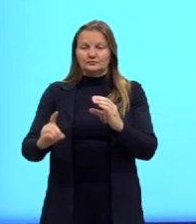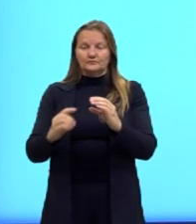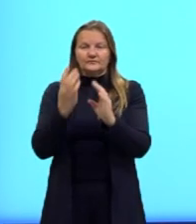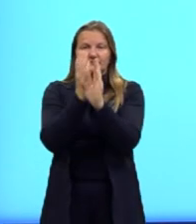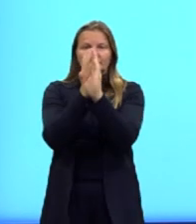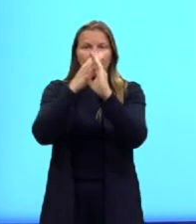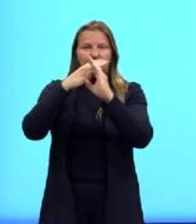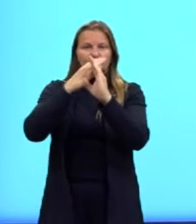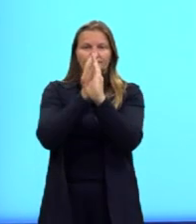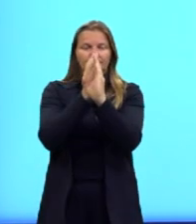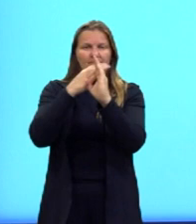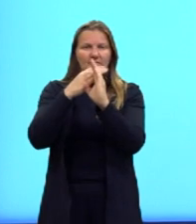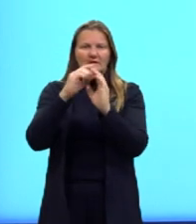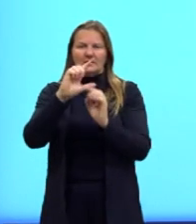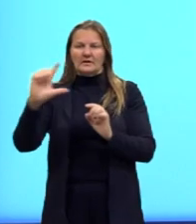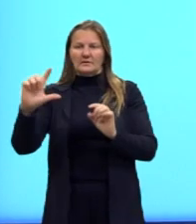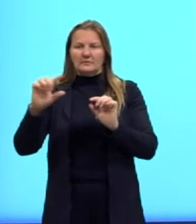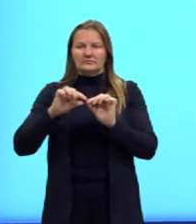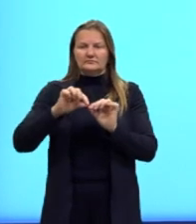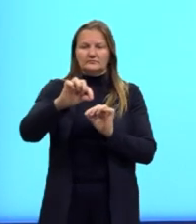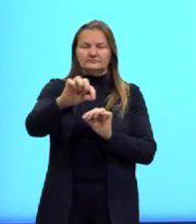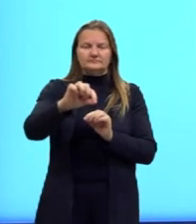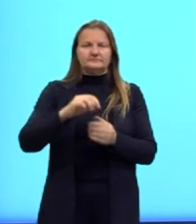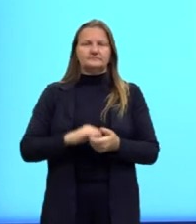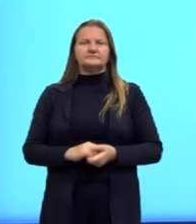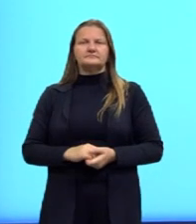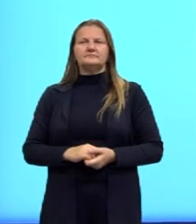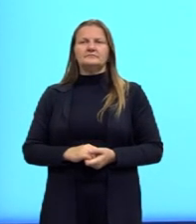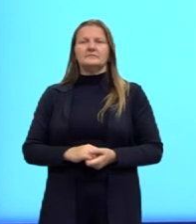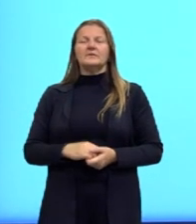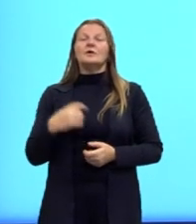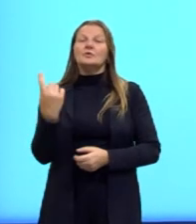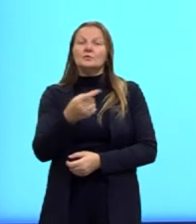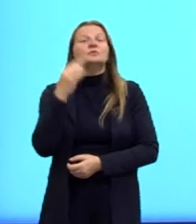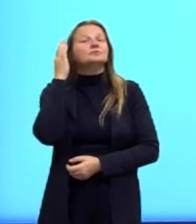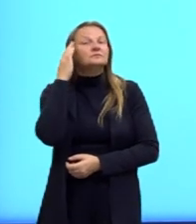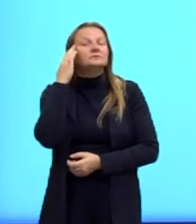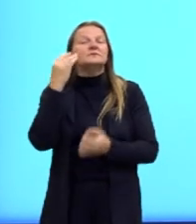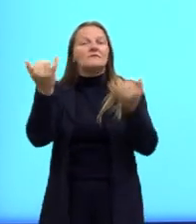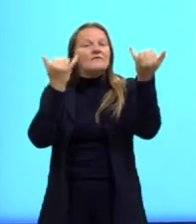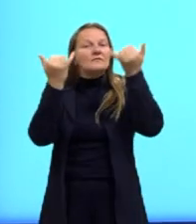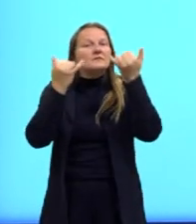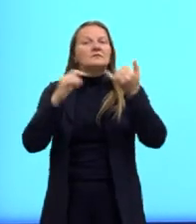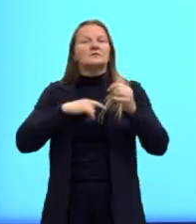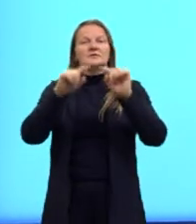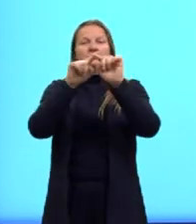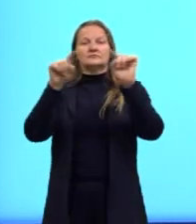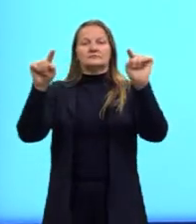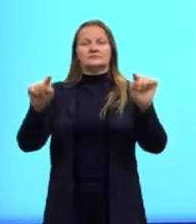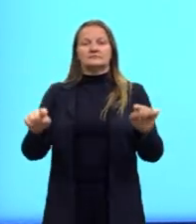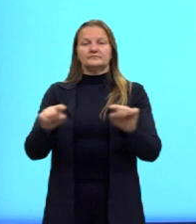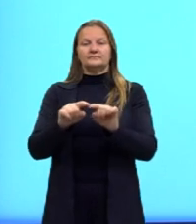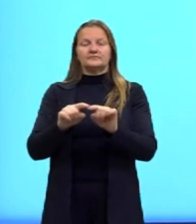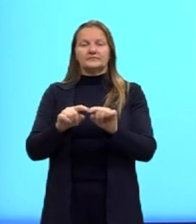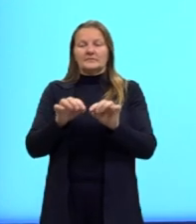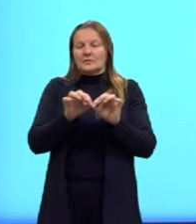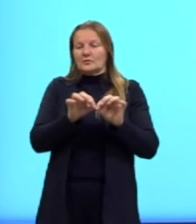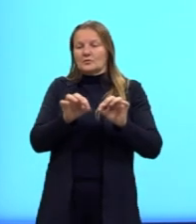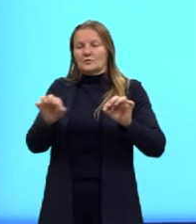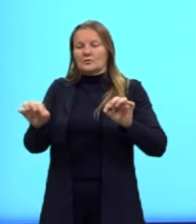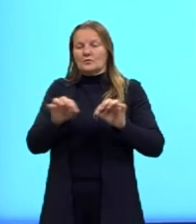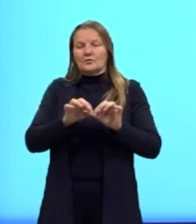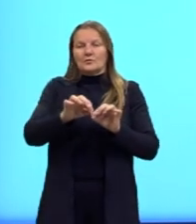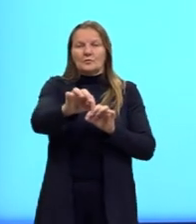duas dimensões, né? O comprimento e a largura dela. Nós sabemos que no retângulo, se nós multiplicarmos o comprimento